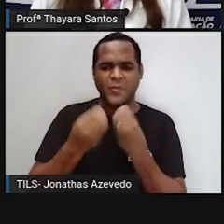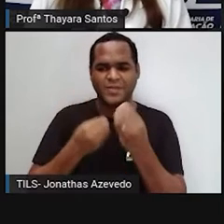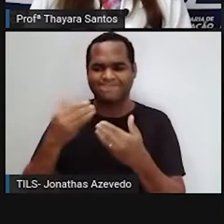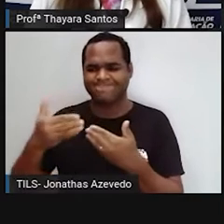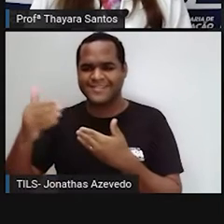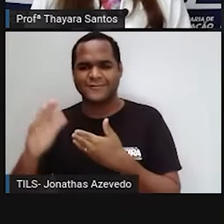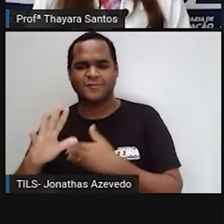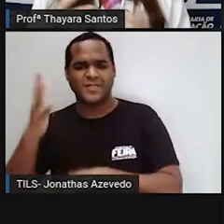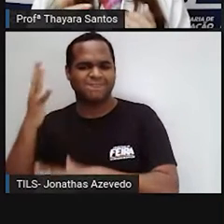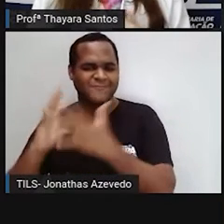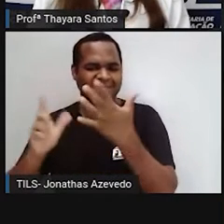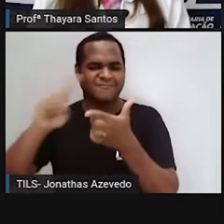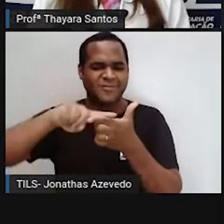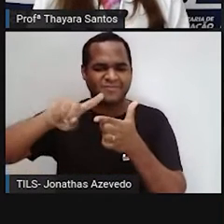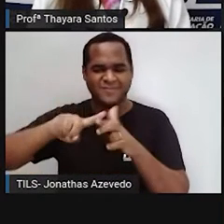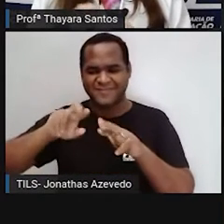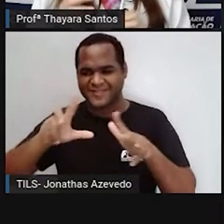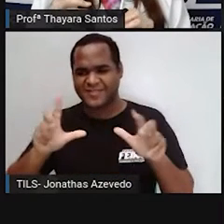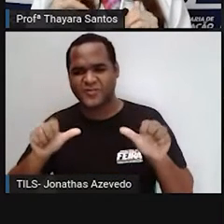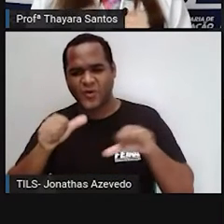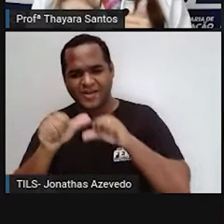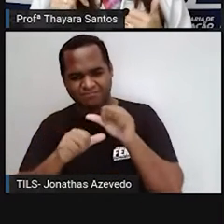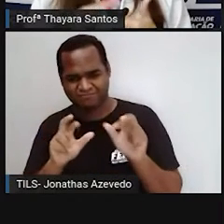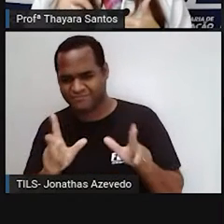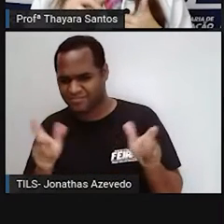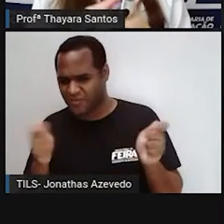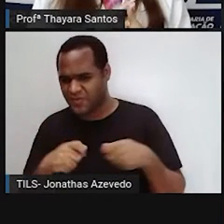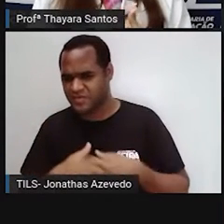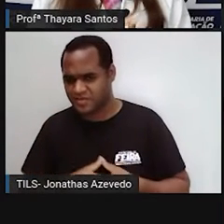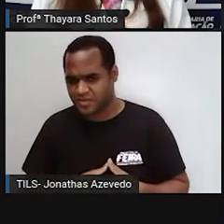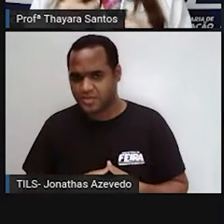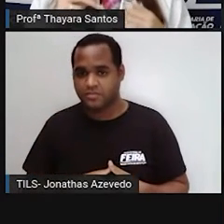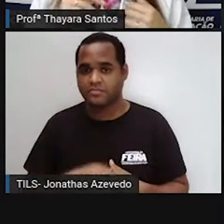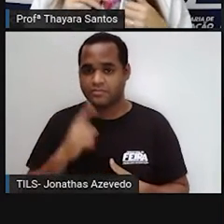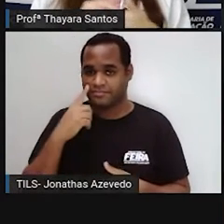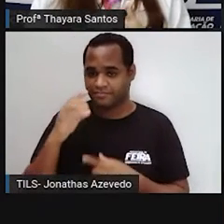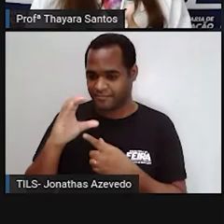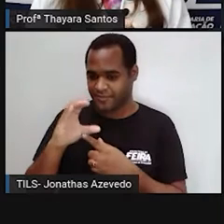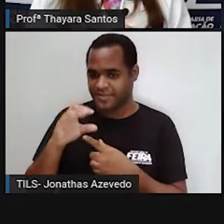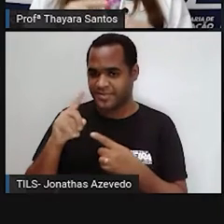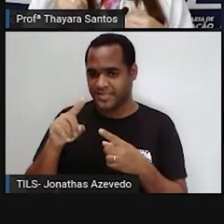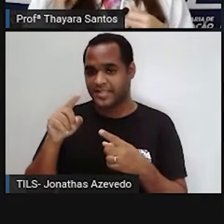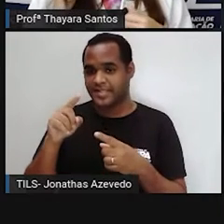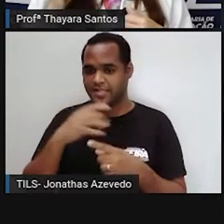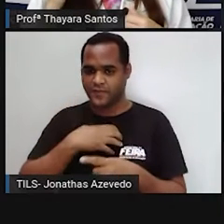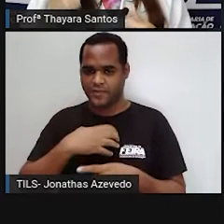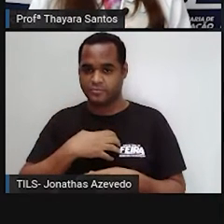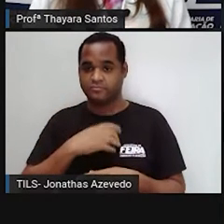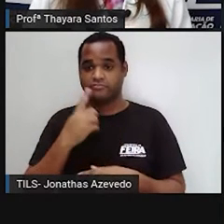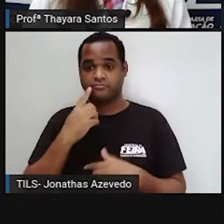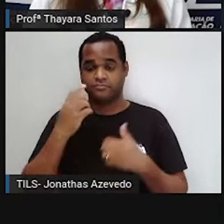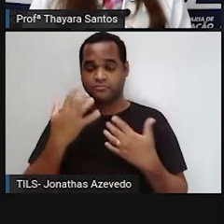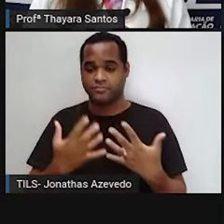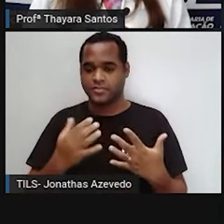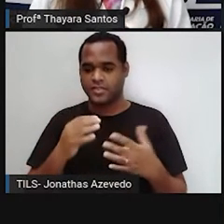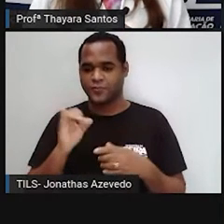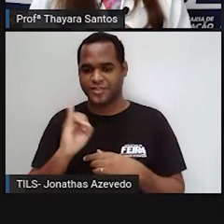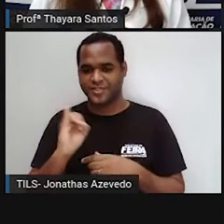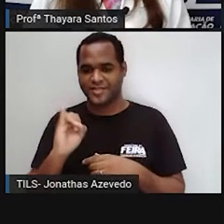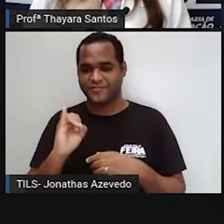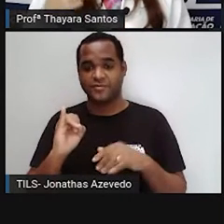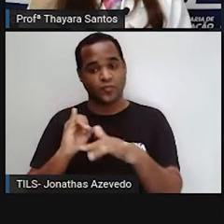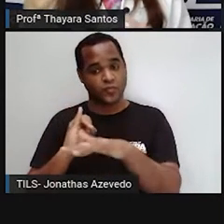vem acontecendo. A doutora Luisa, ela participa do Fórum Clima Salvador, que é uma instituição que é atuante nessa